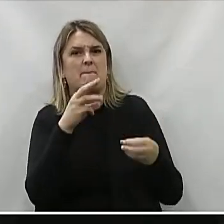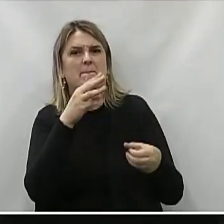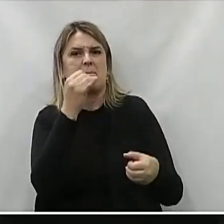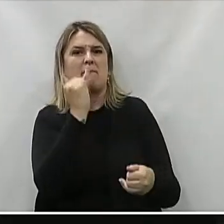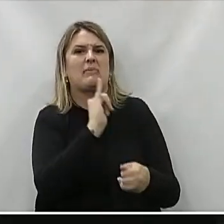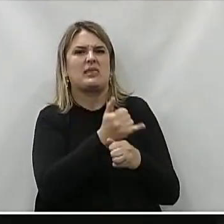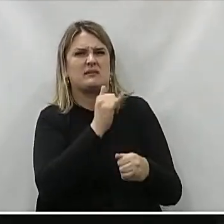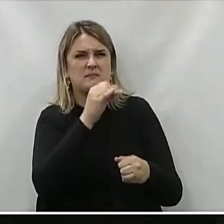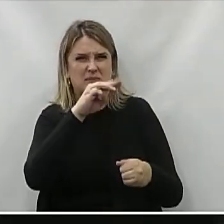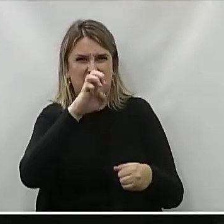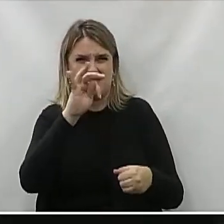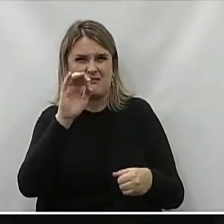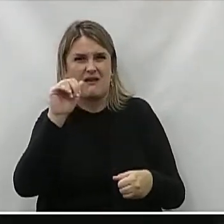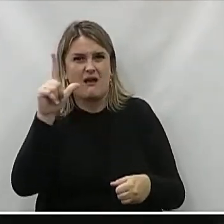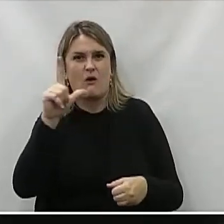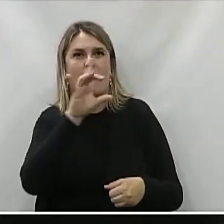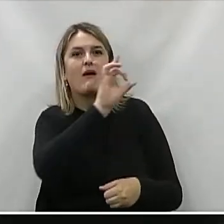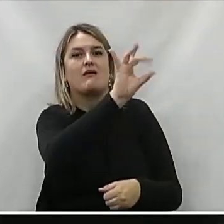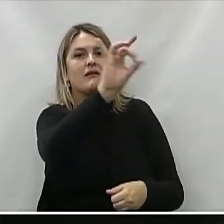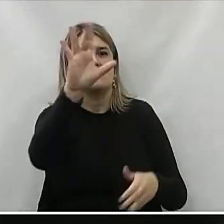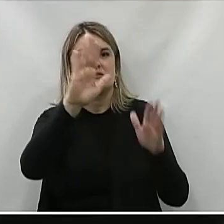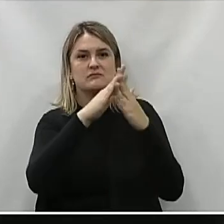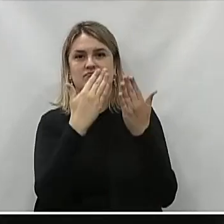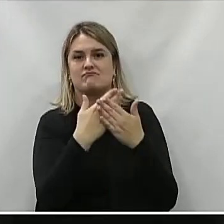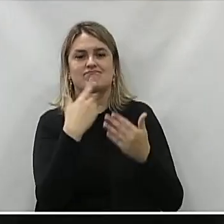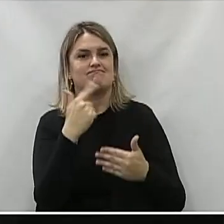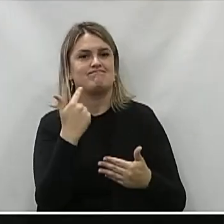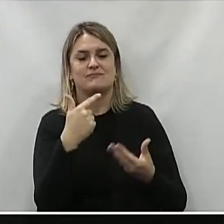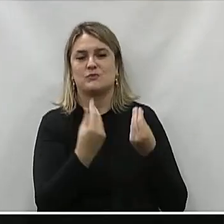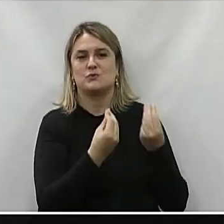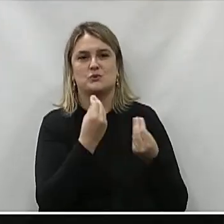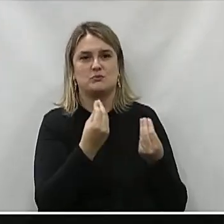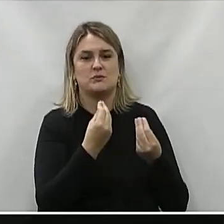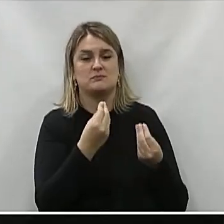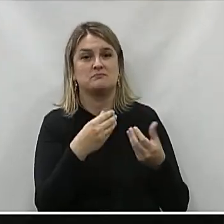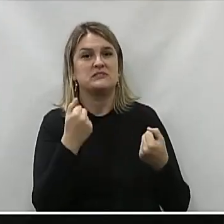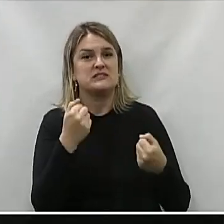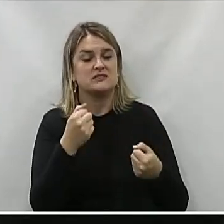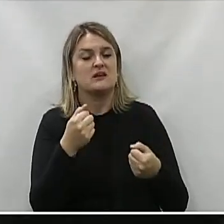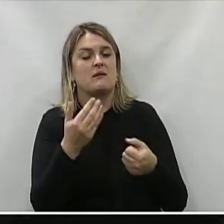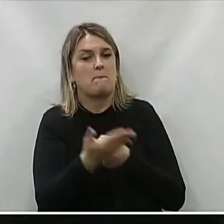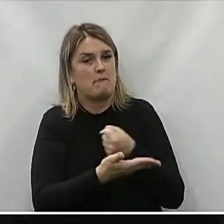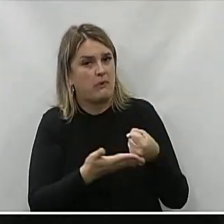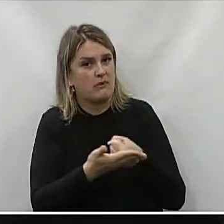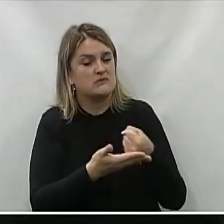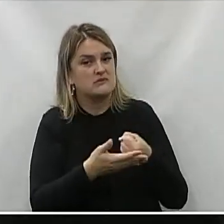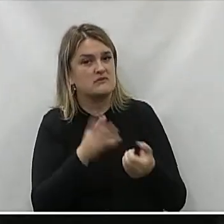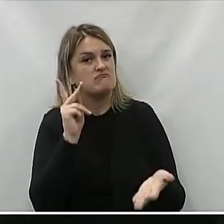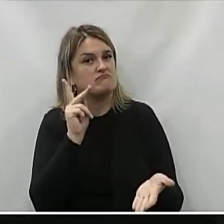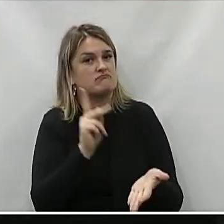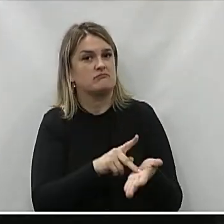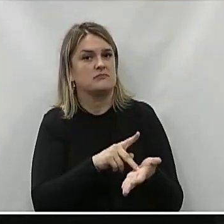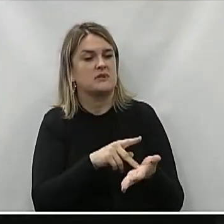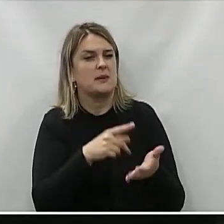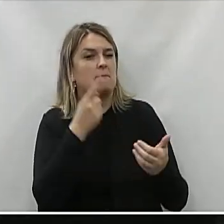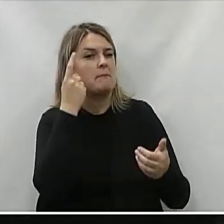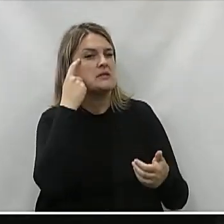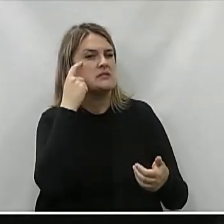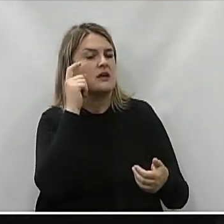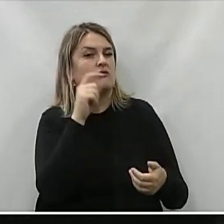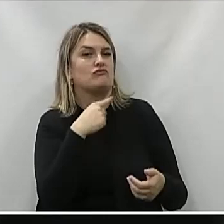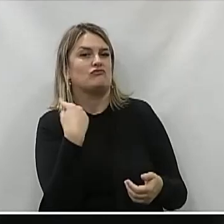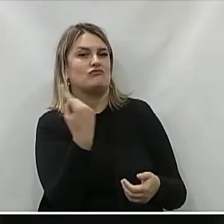porta giratória Em cada escola municipal A gente tem que colocar o pé no chão E partir num princípio financeiro